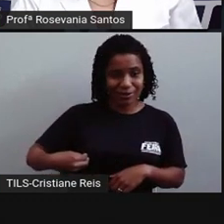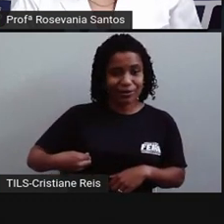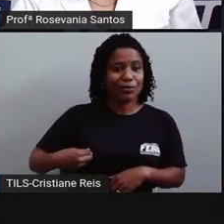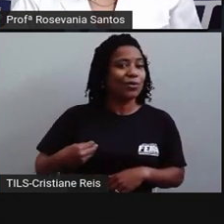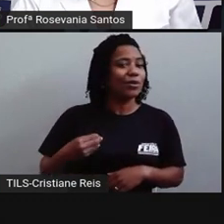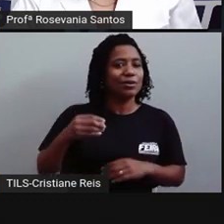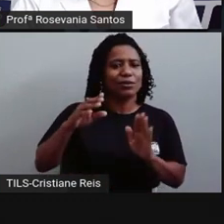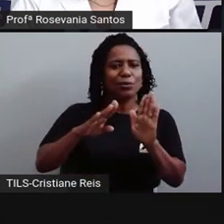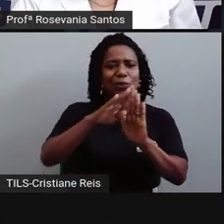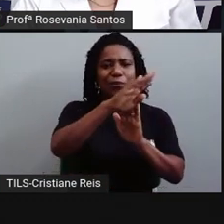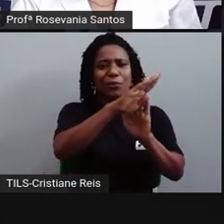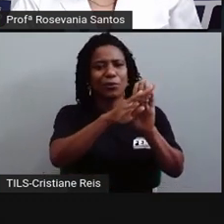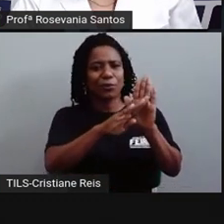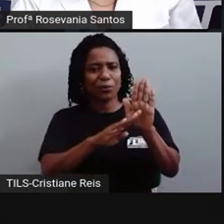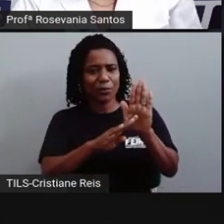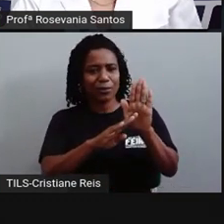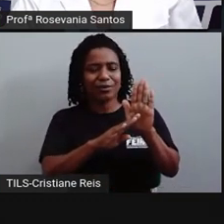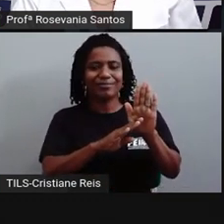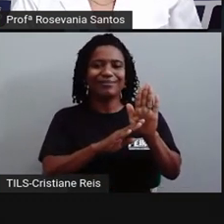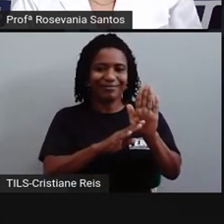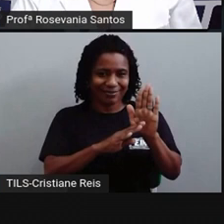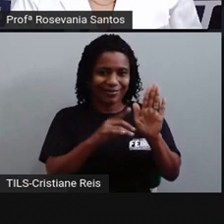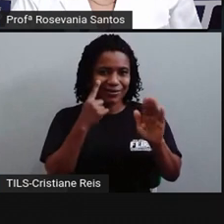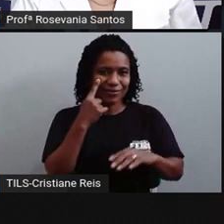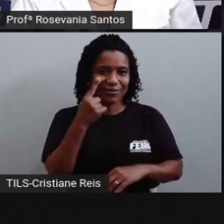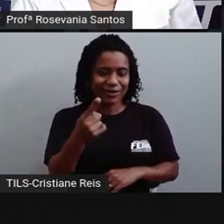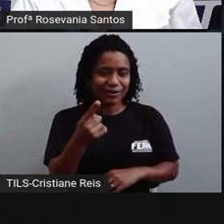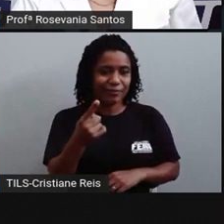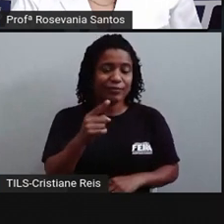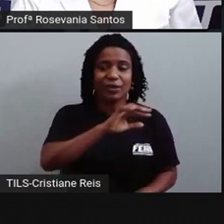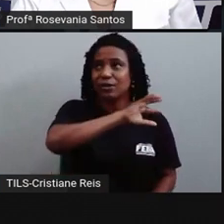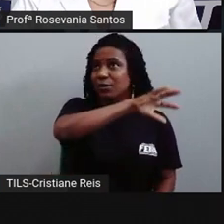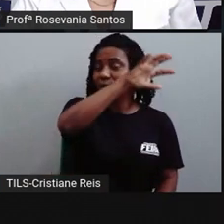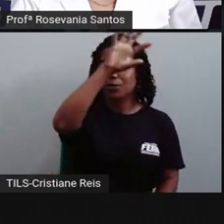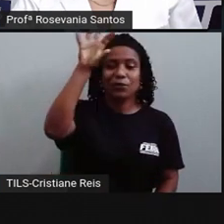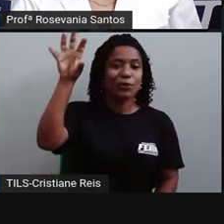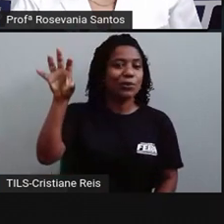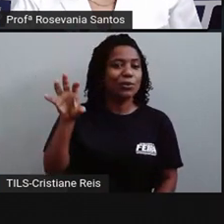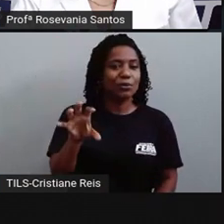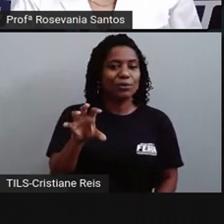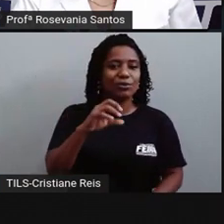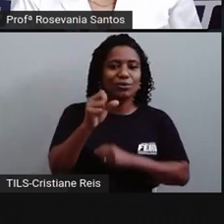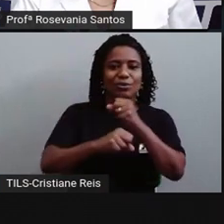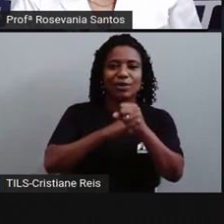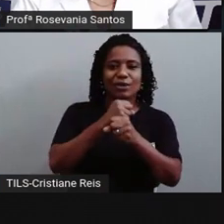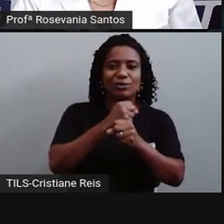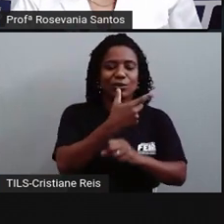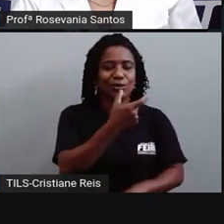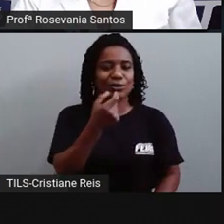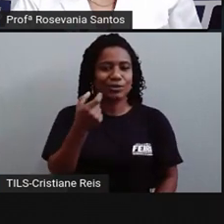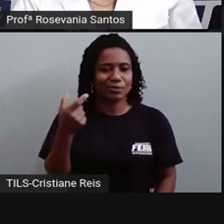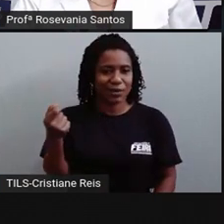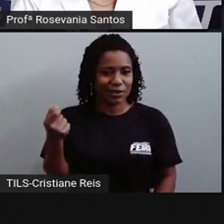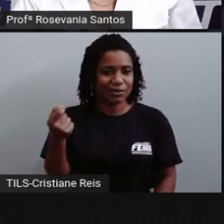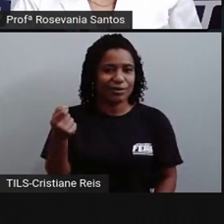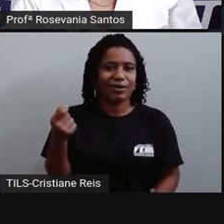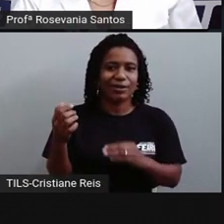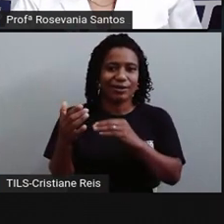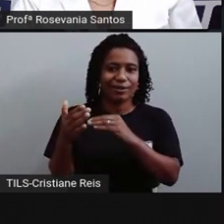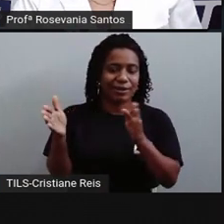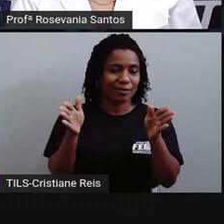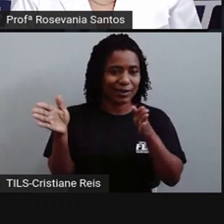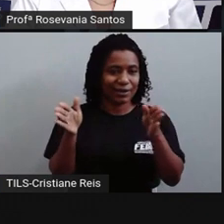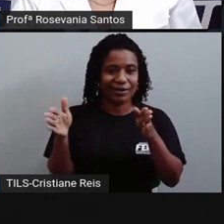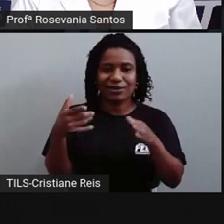observar em todas as regiões, aqui olhando os dados de 2000 e olhando os dados de 2010, houveram queda em todas as regiões,